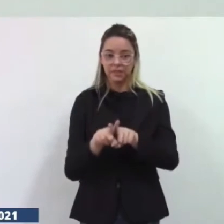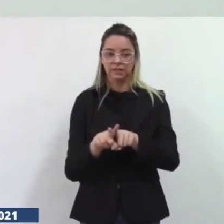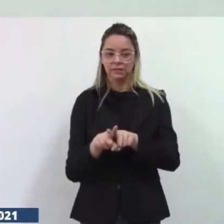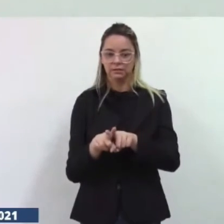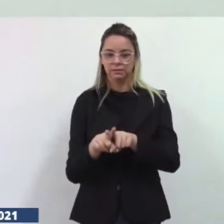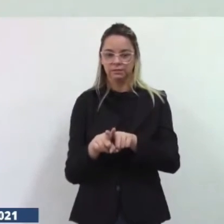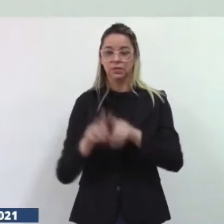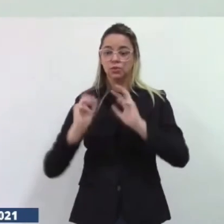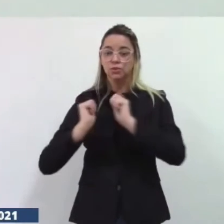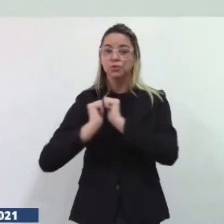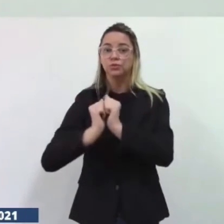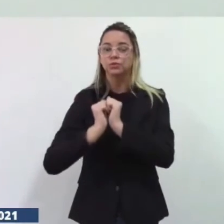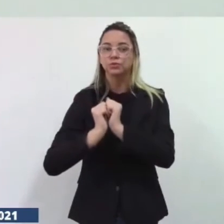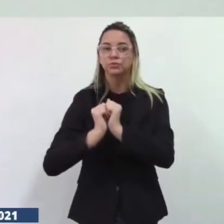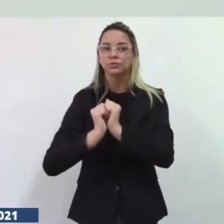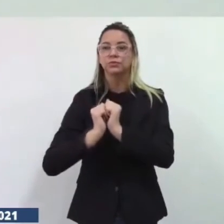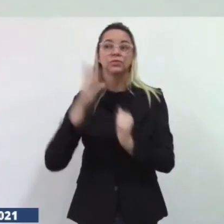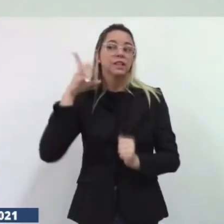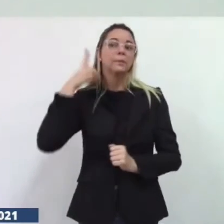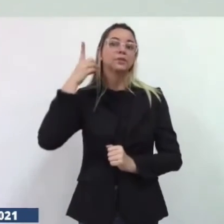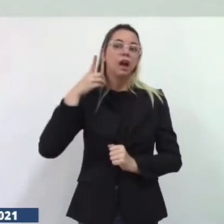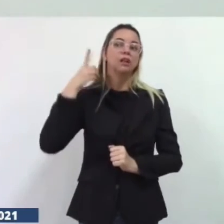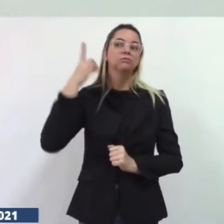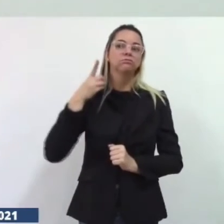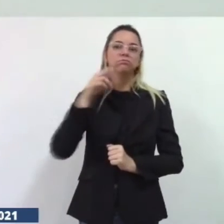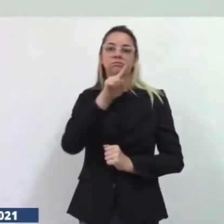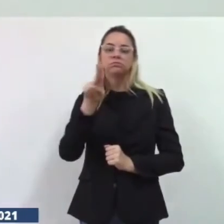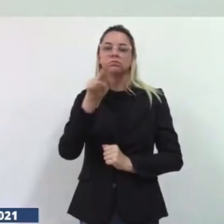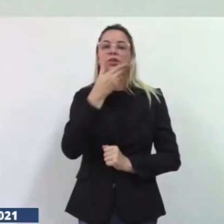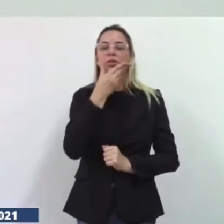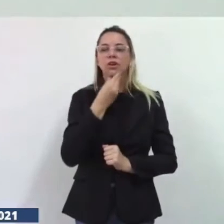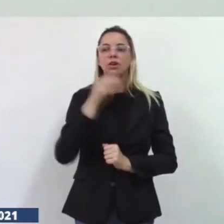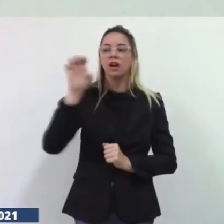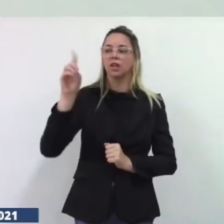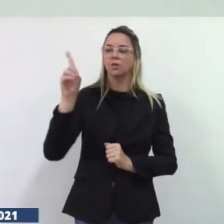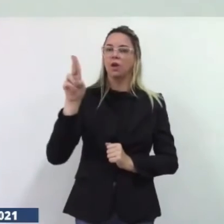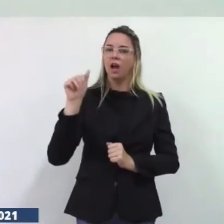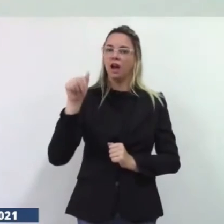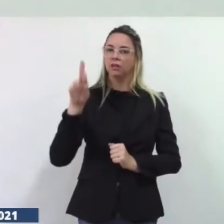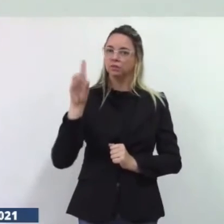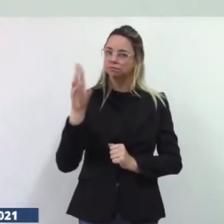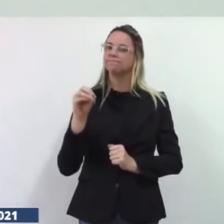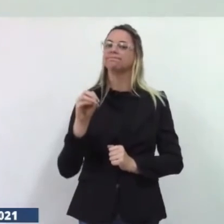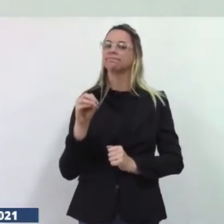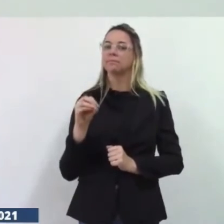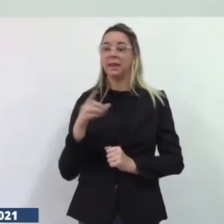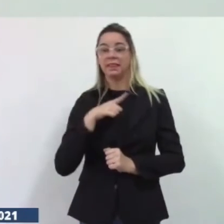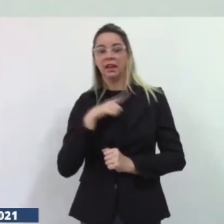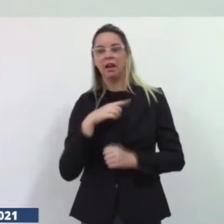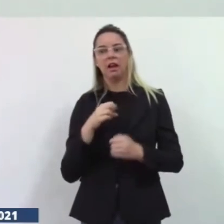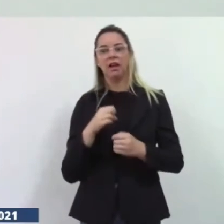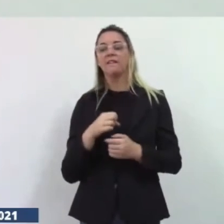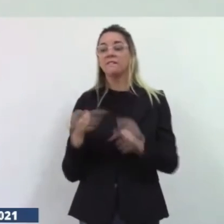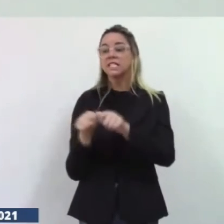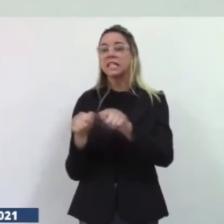pedido juntamente com o deputado Eduardo da Fonte esse pedido para ir para uma creche pode